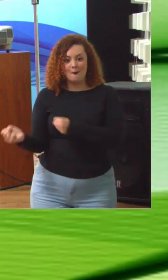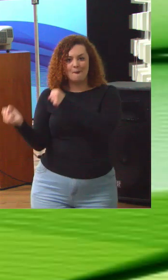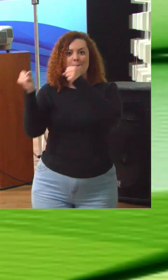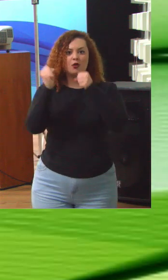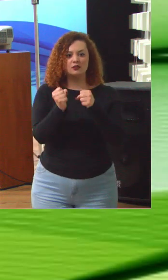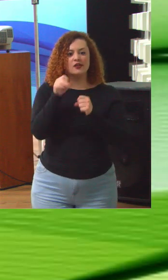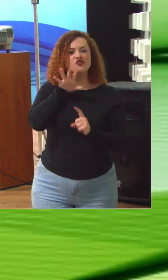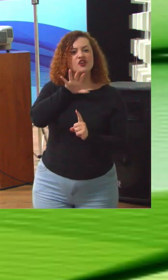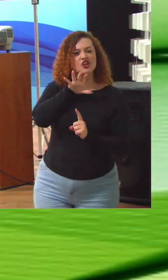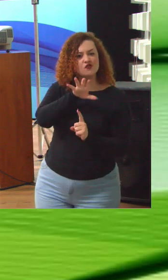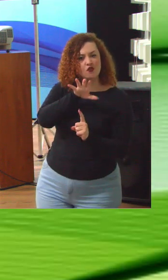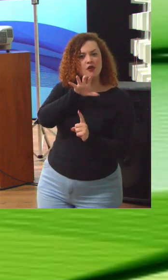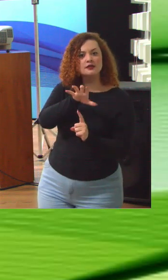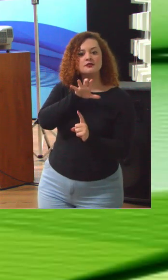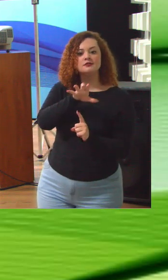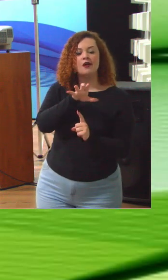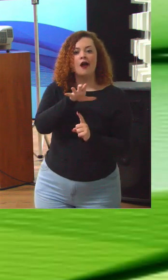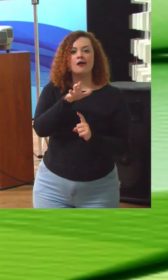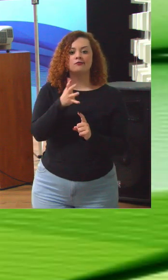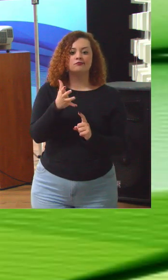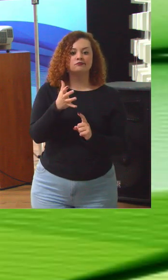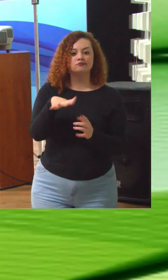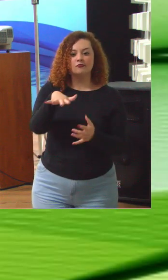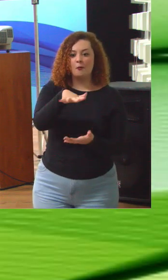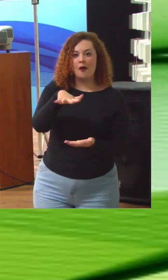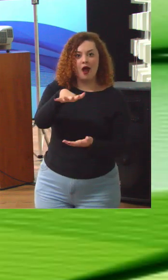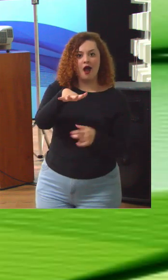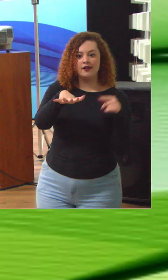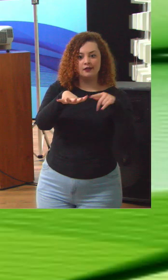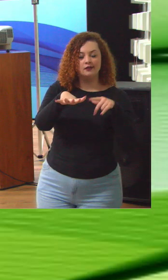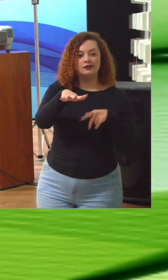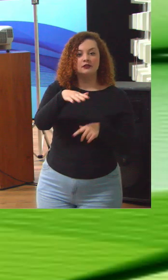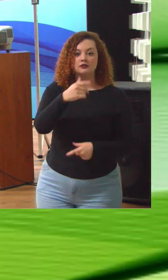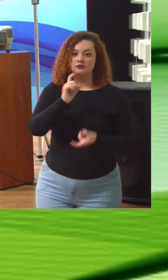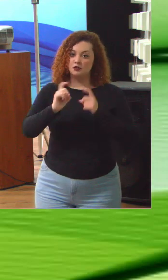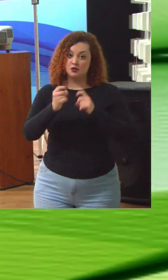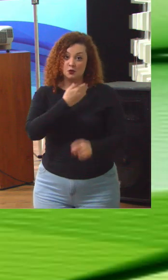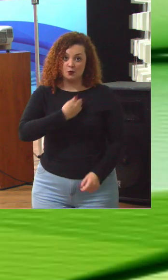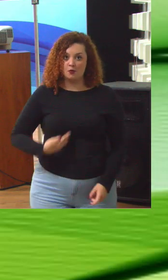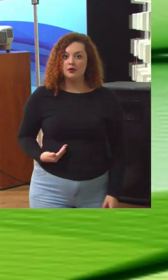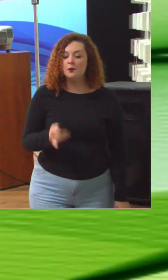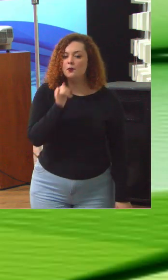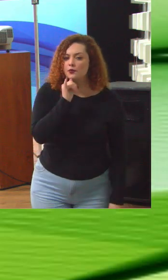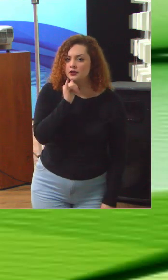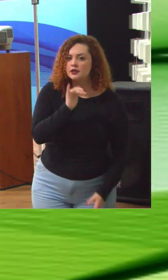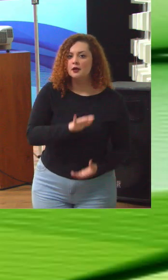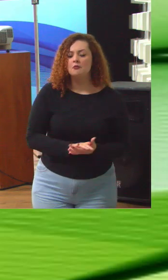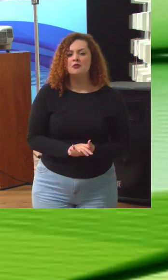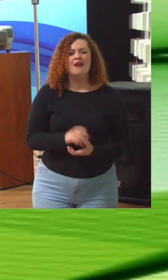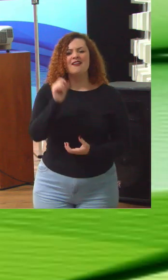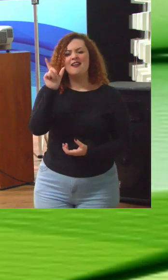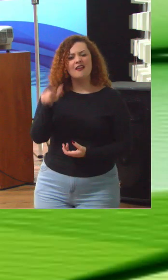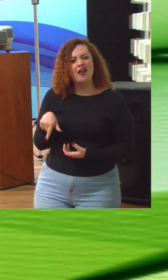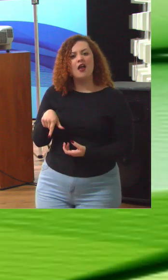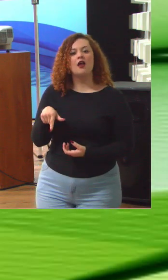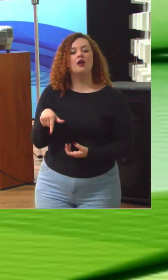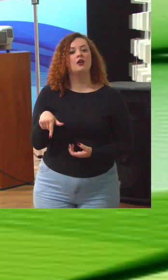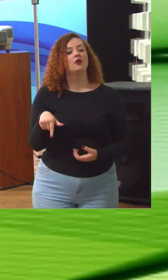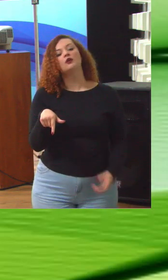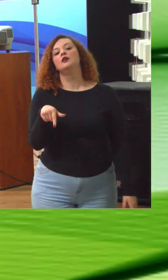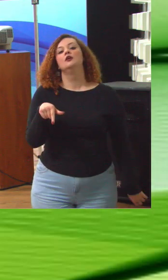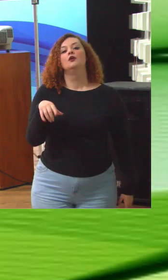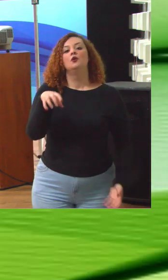de influenciar determinado segmento da administração pública. Por exemplo, quem é o órgão governante superior